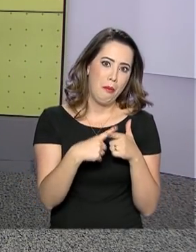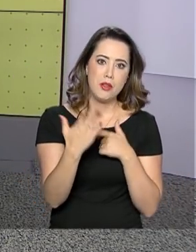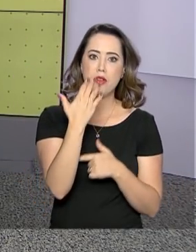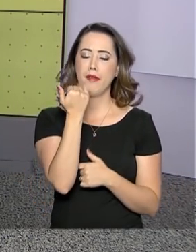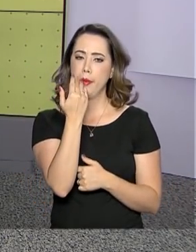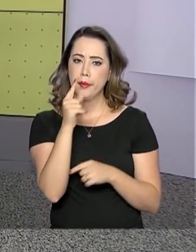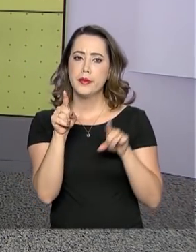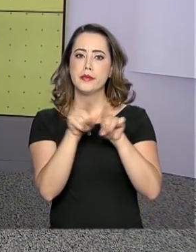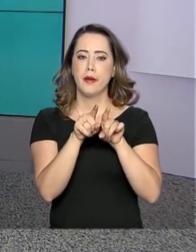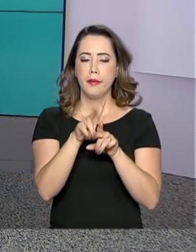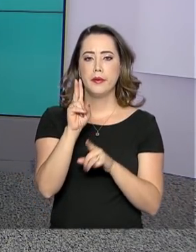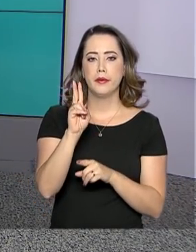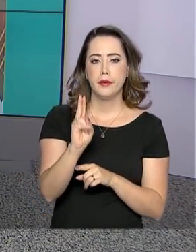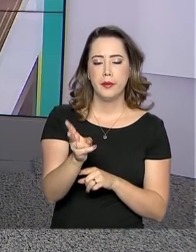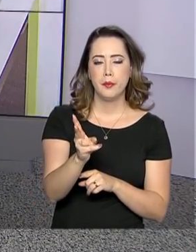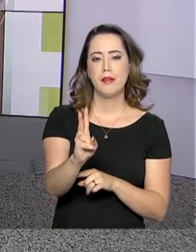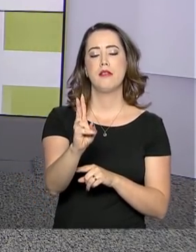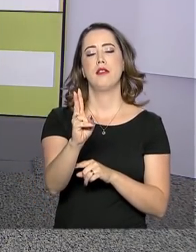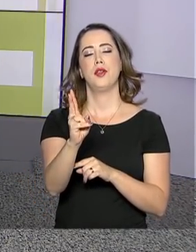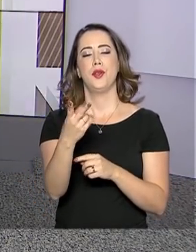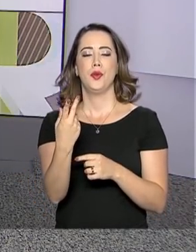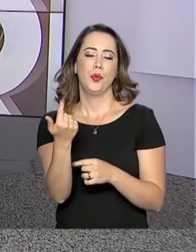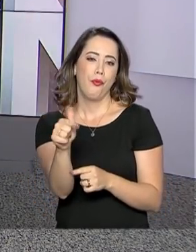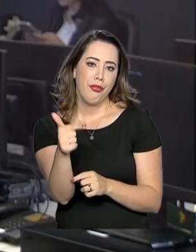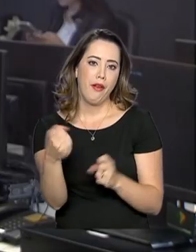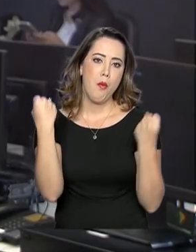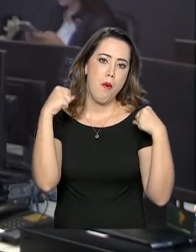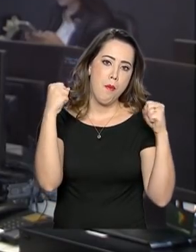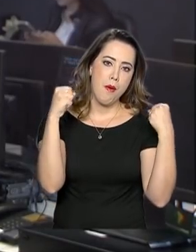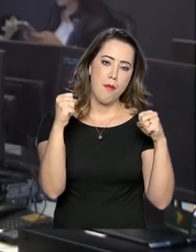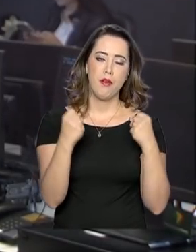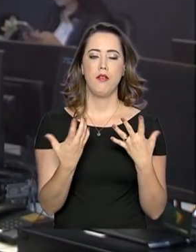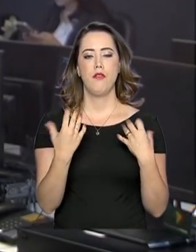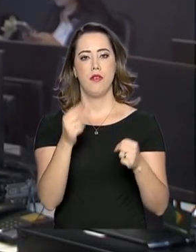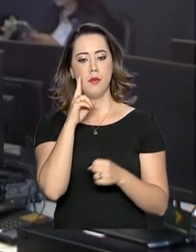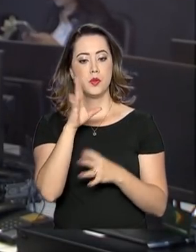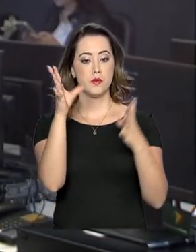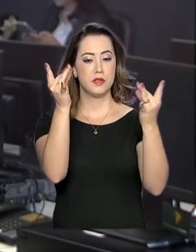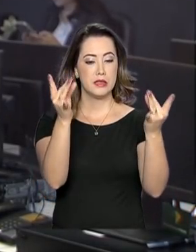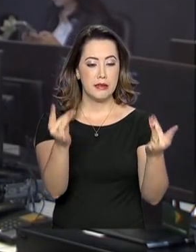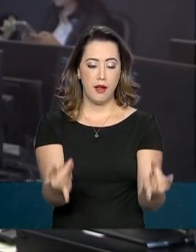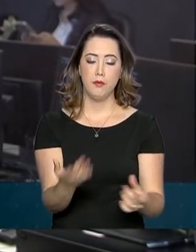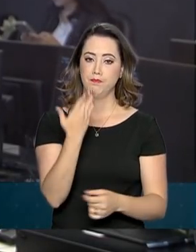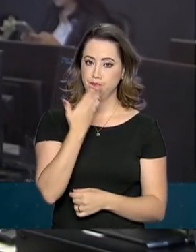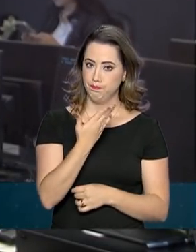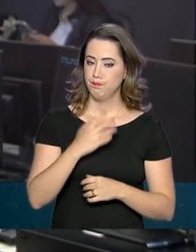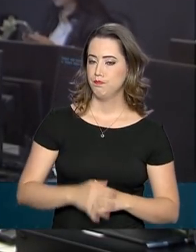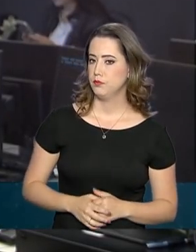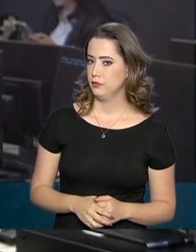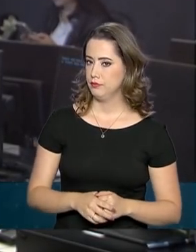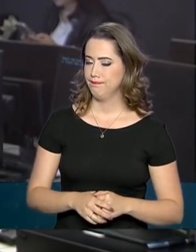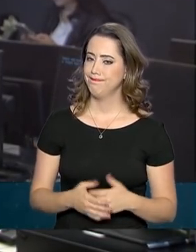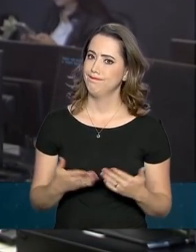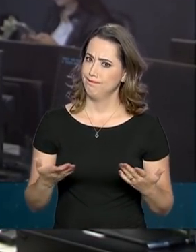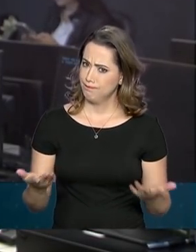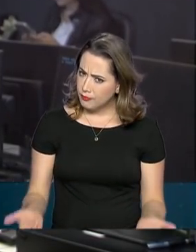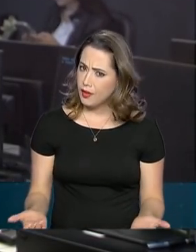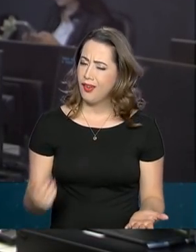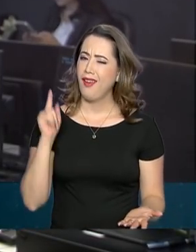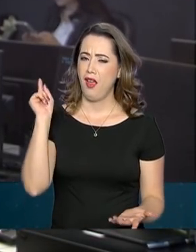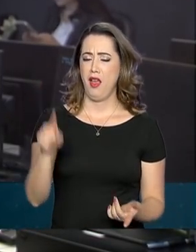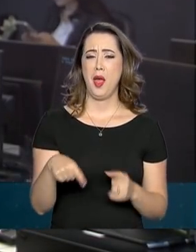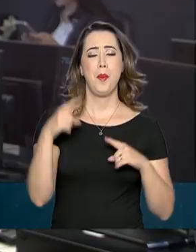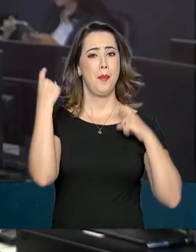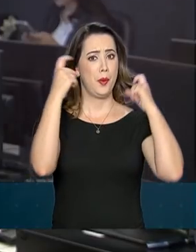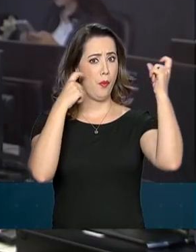traz as informações para a gente. Olá, Ricardo. Olá, Roberto. É um quadro preocupante. Segundo a Organização